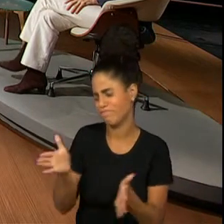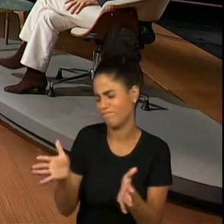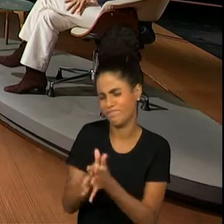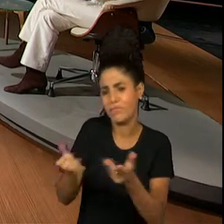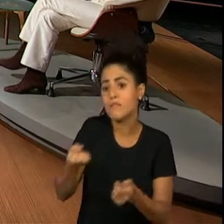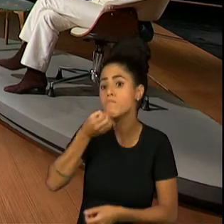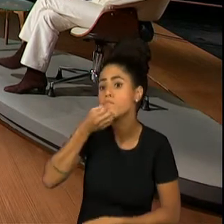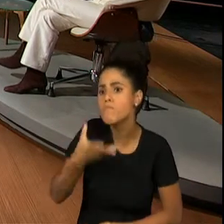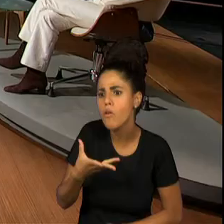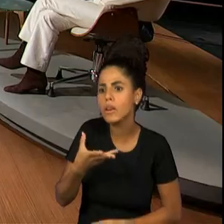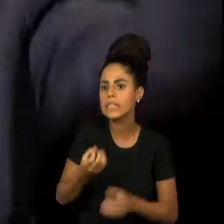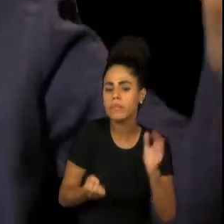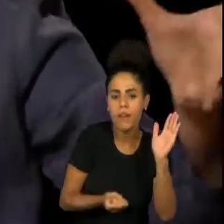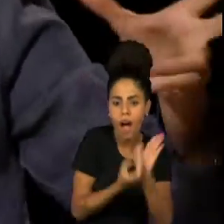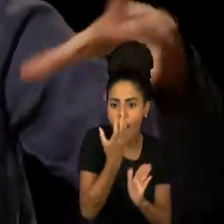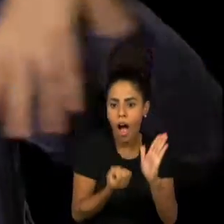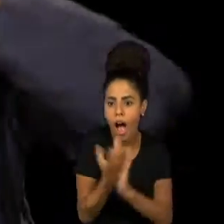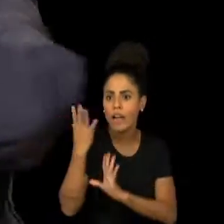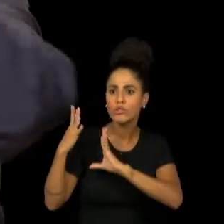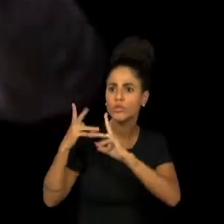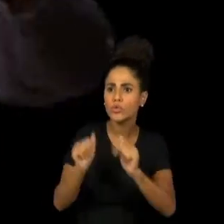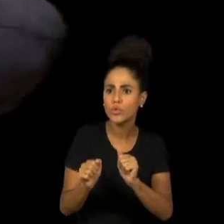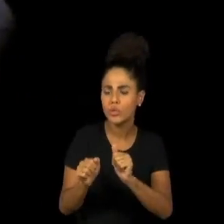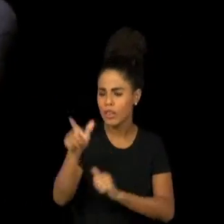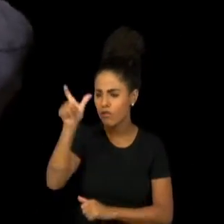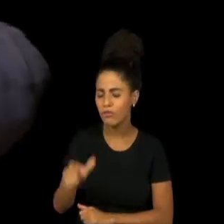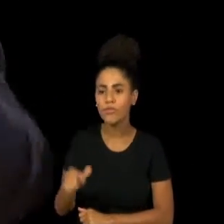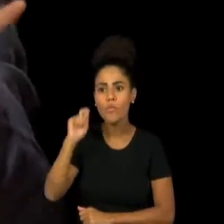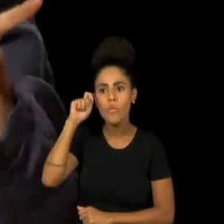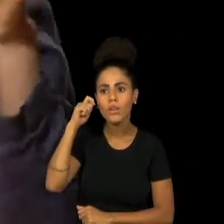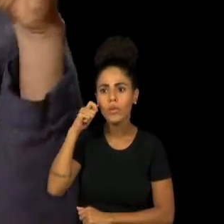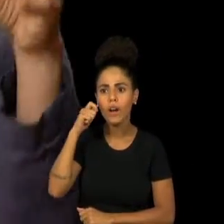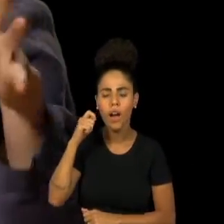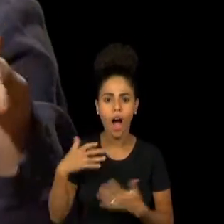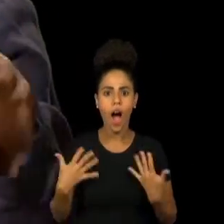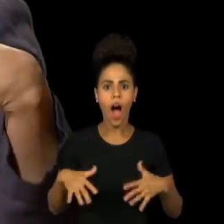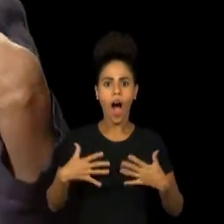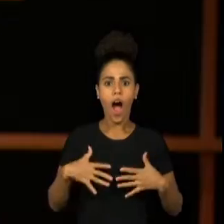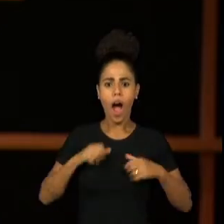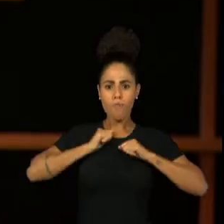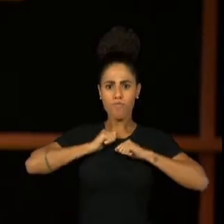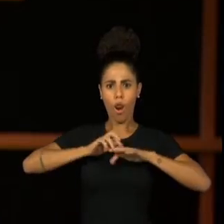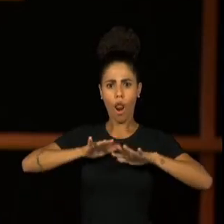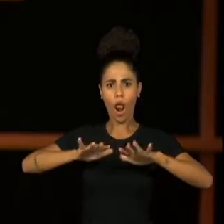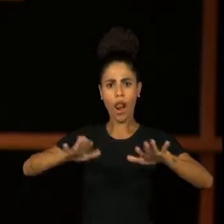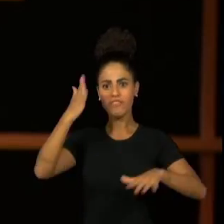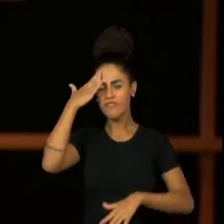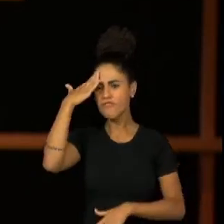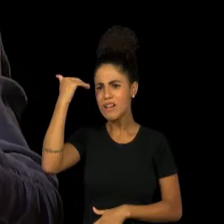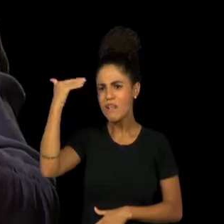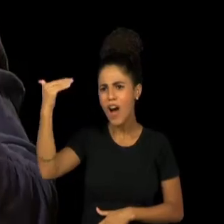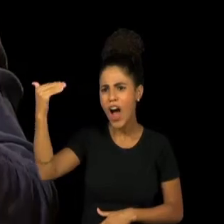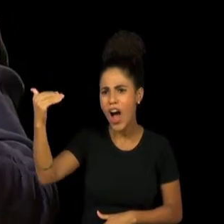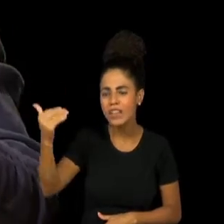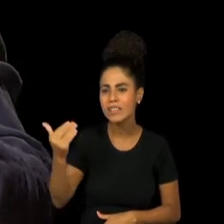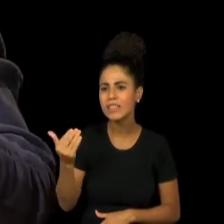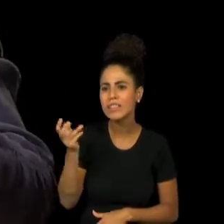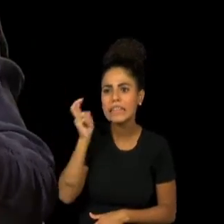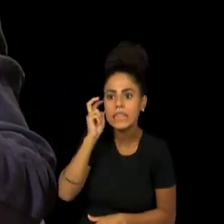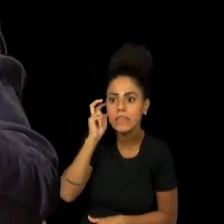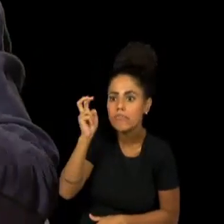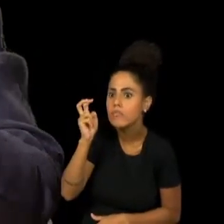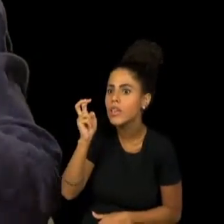criativo. E, de repente, ele virou um ator que eu não esperava. E muito inteligente, muito